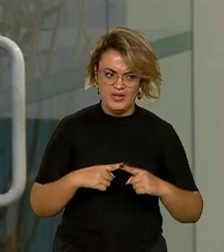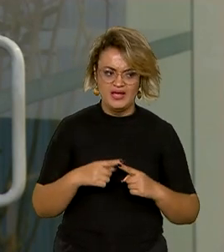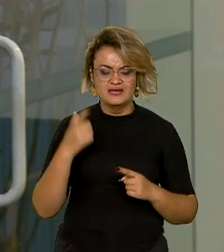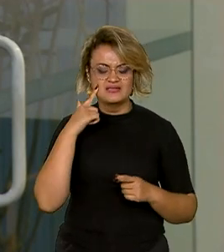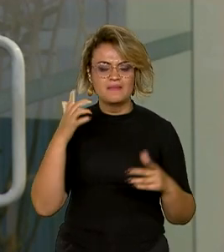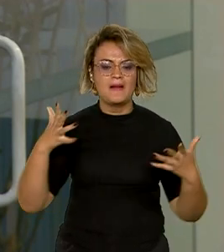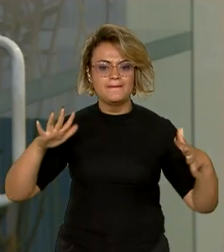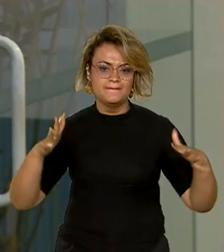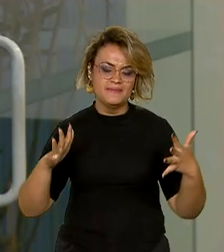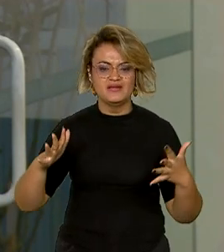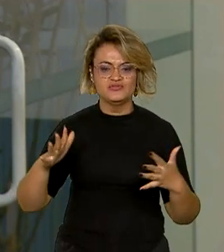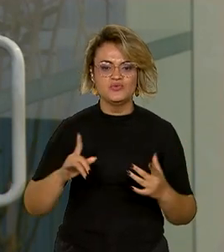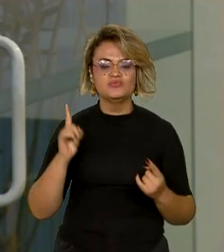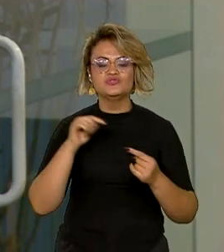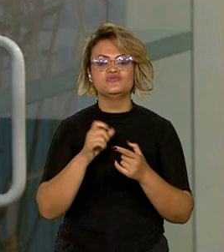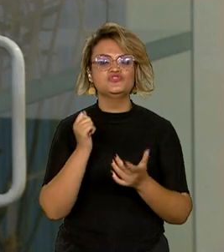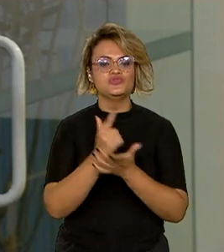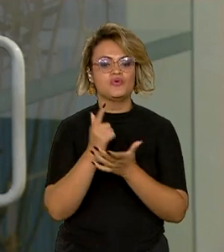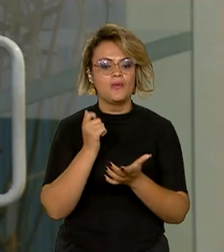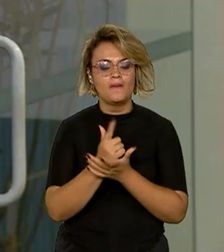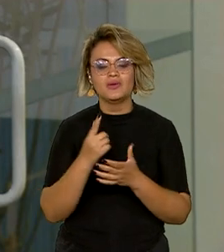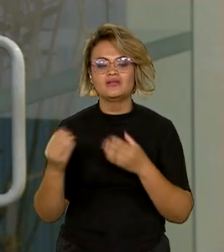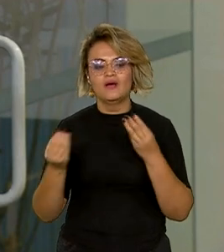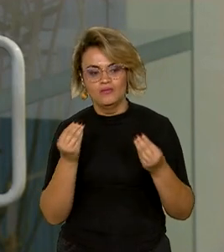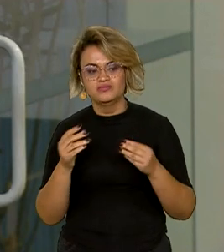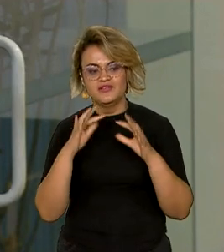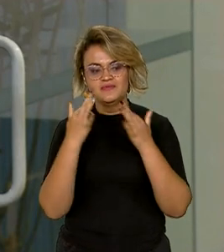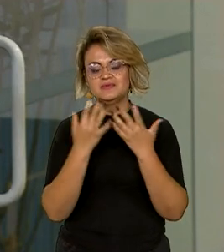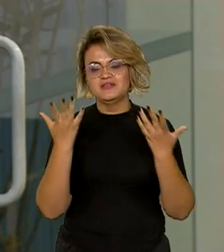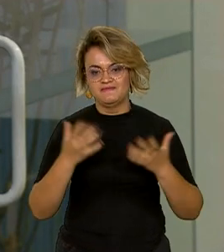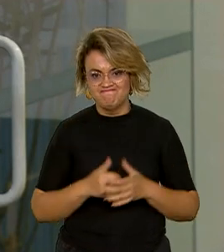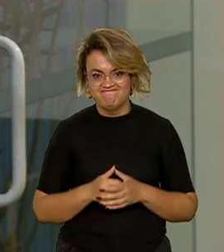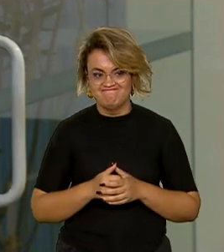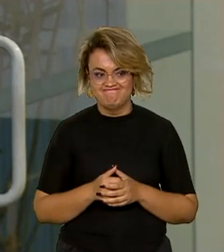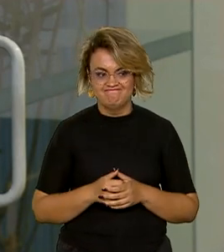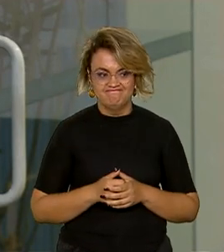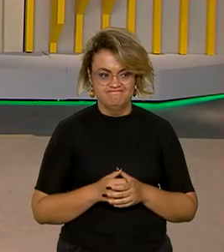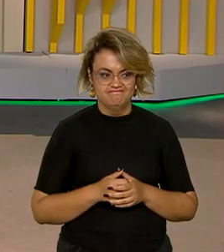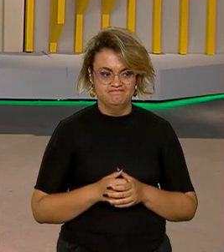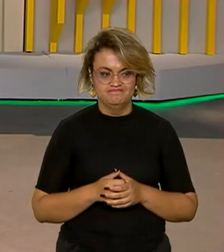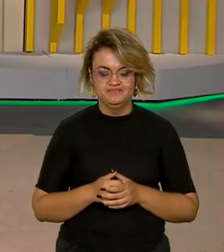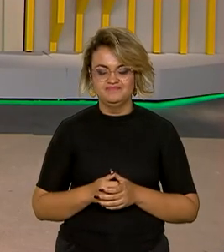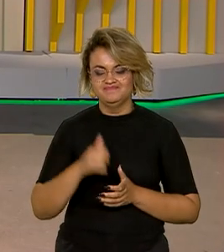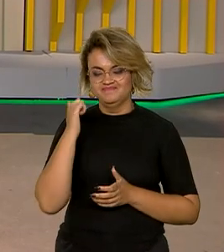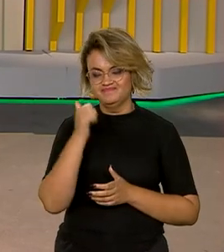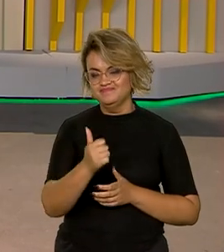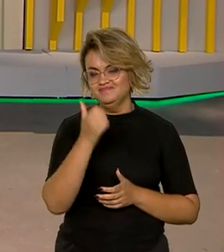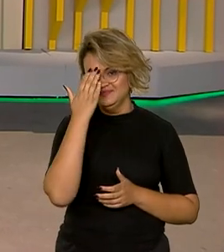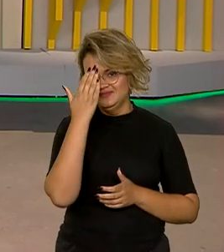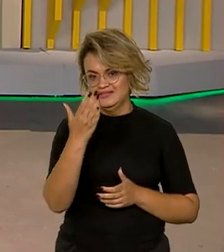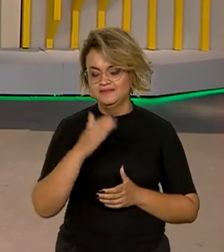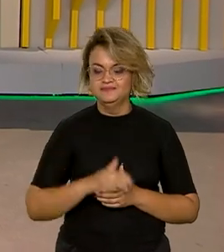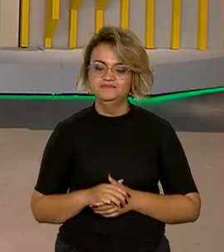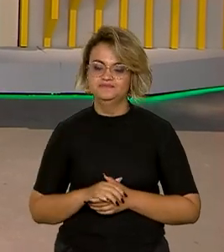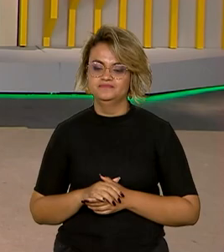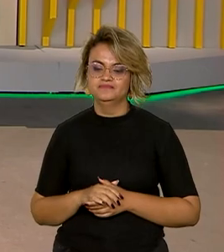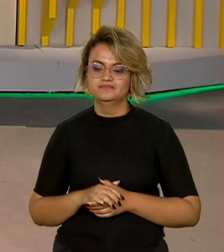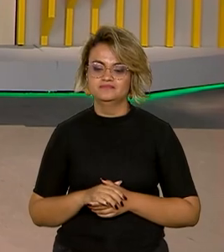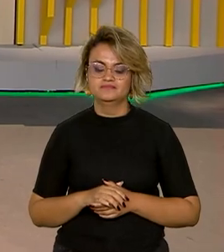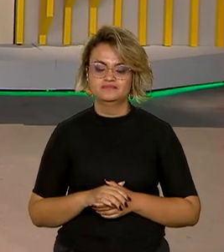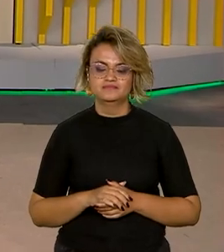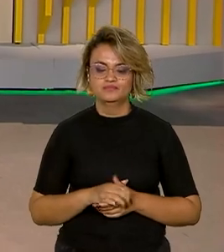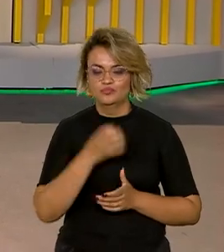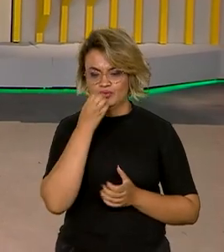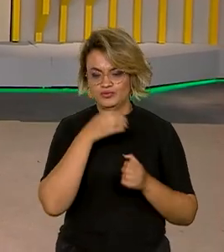mede também a intenção de consumo e o consumo das famílias. Roberto e Ana. Está ótimo, Vanessa. Muito obrigado aí pelas informações.